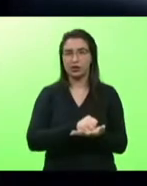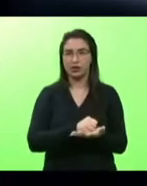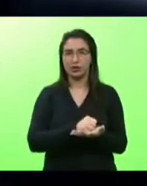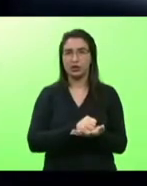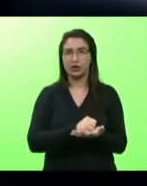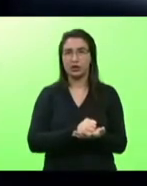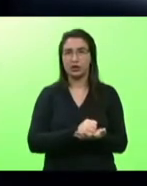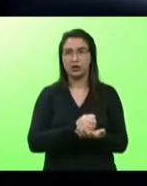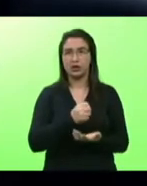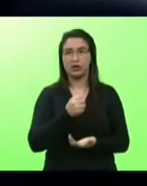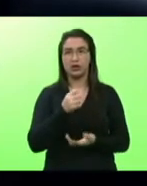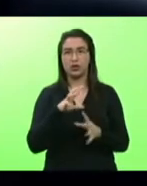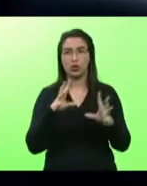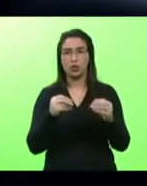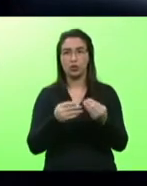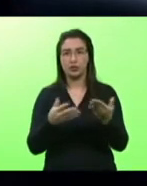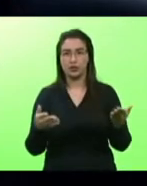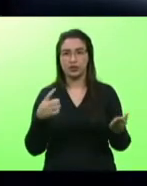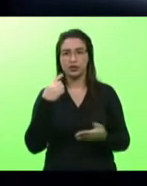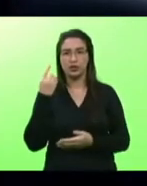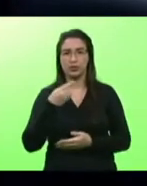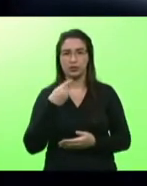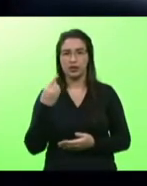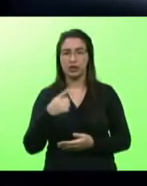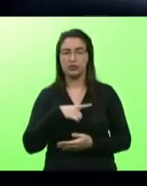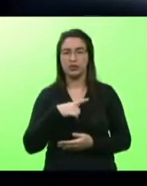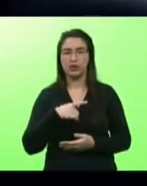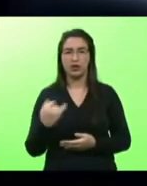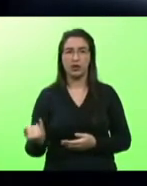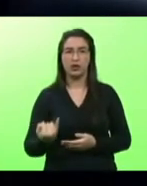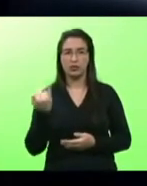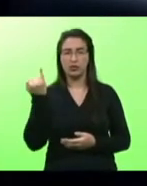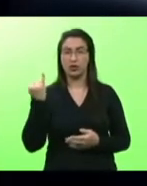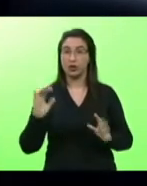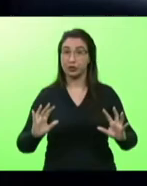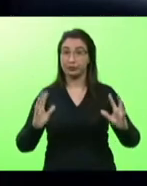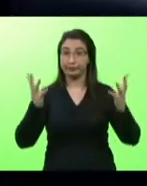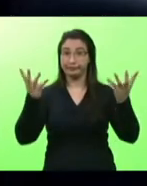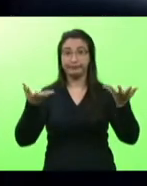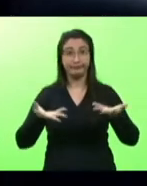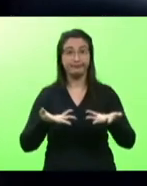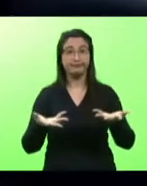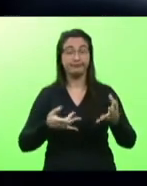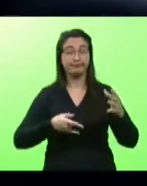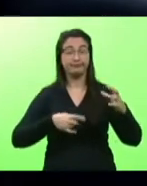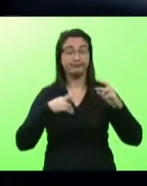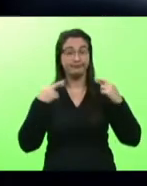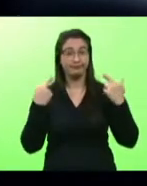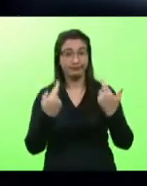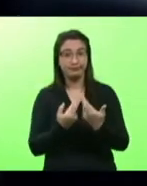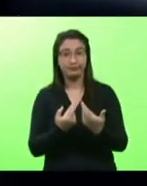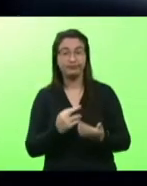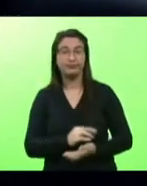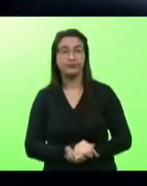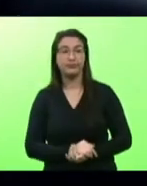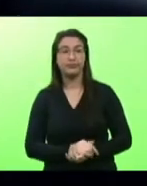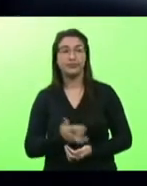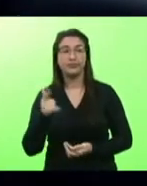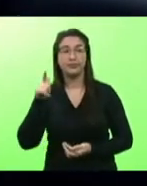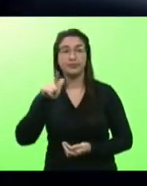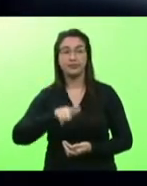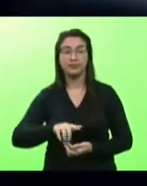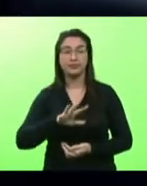deputados esses importantes eventos que fizemos hoje e mais uma vez deixar a nossa